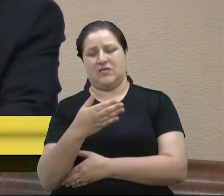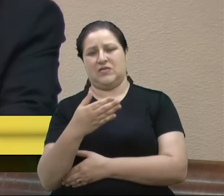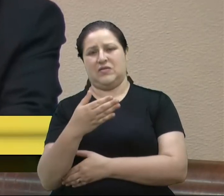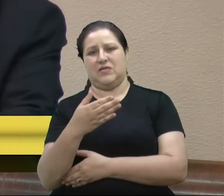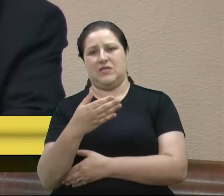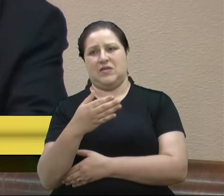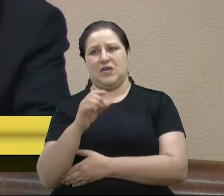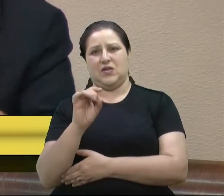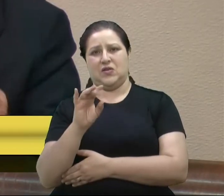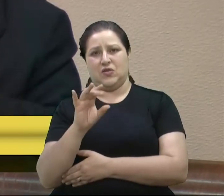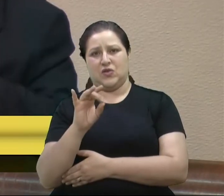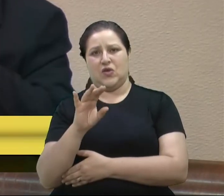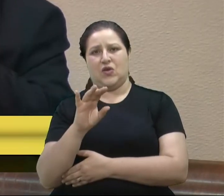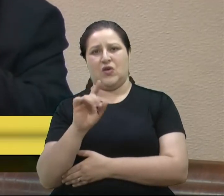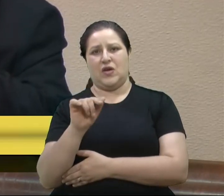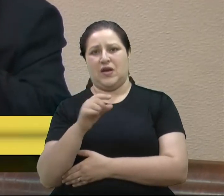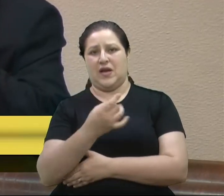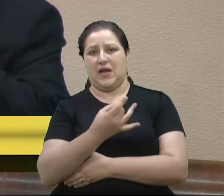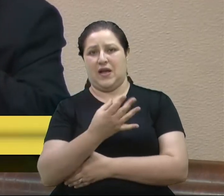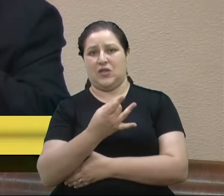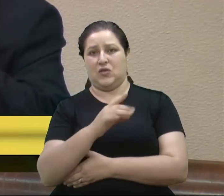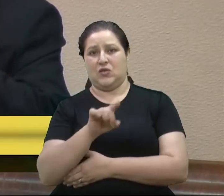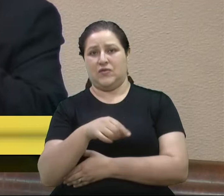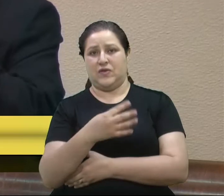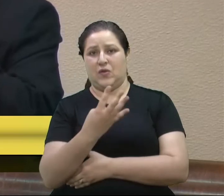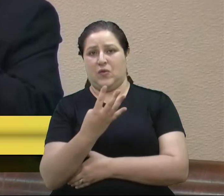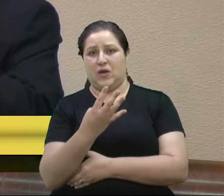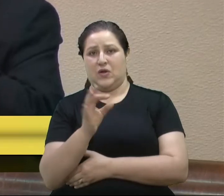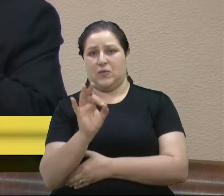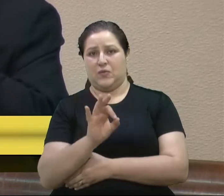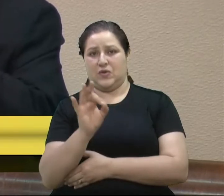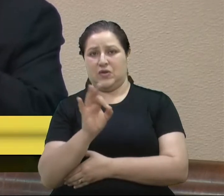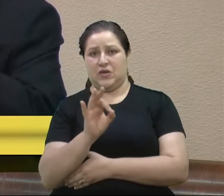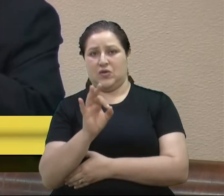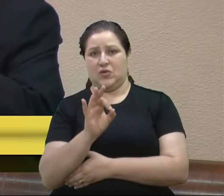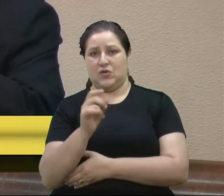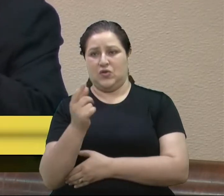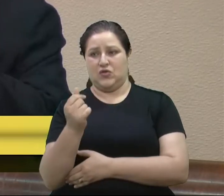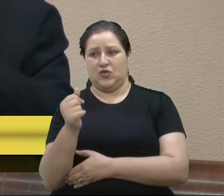somente 14,4% retorna ao Estado.